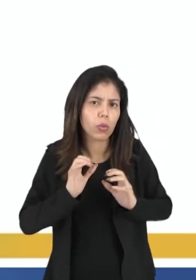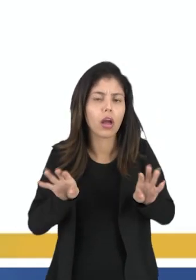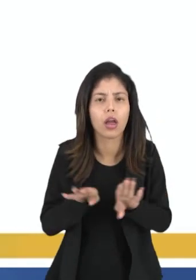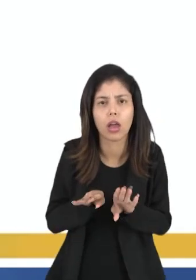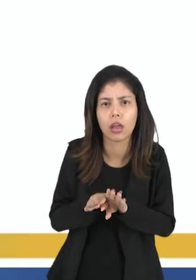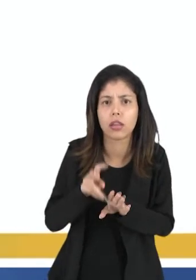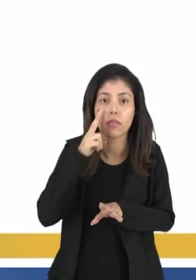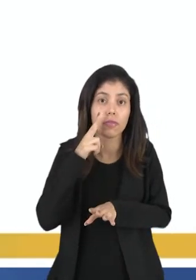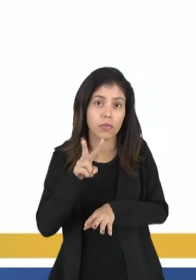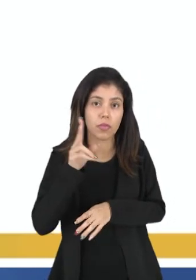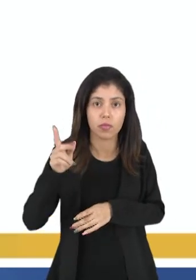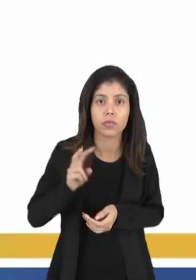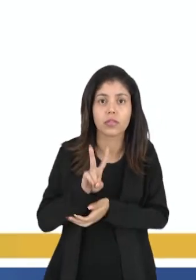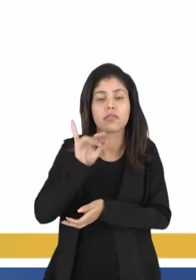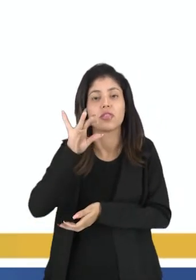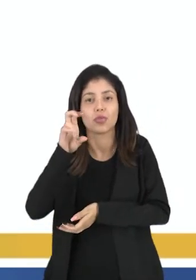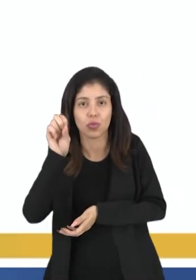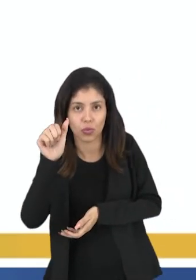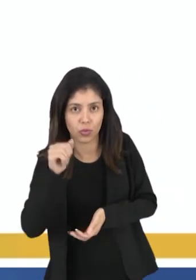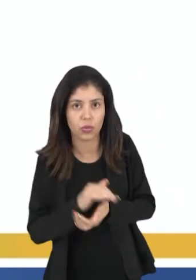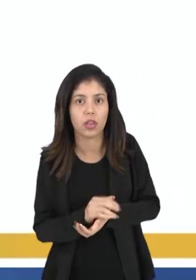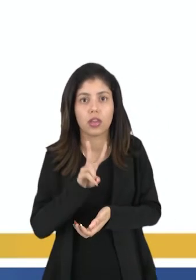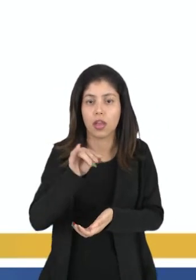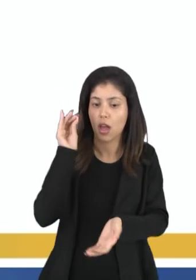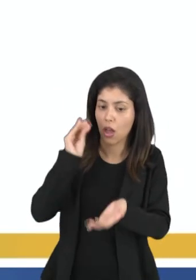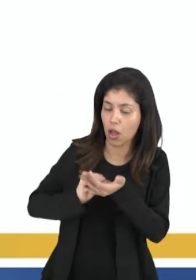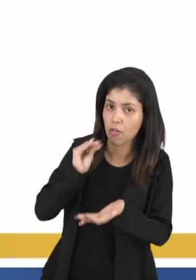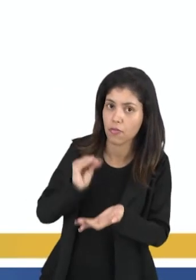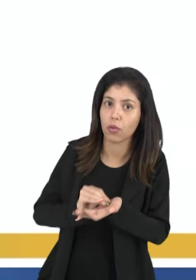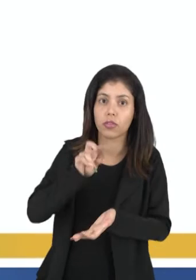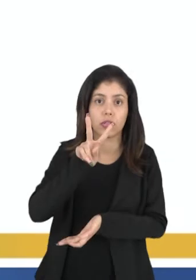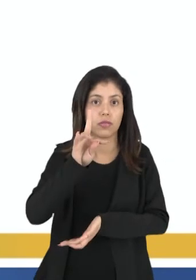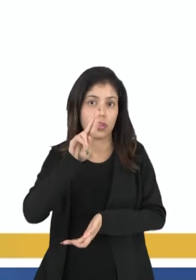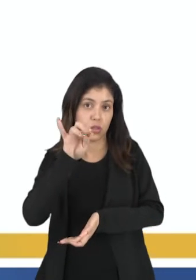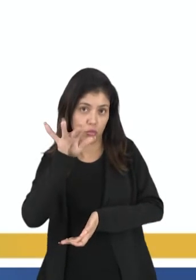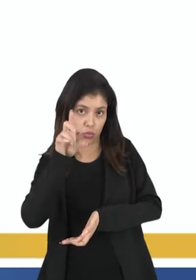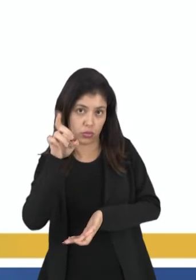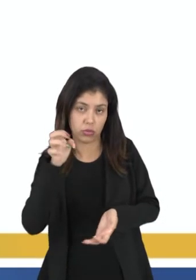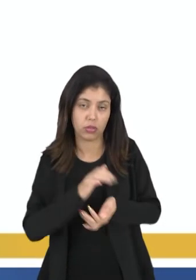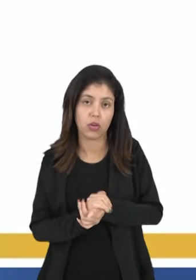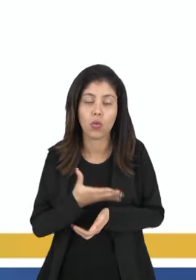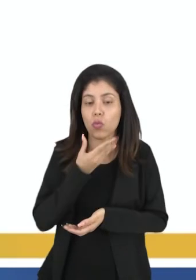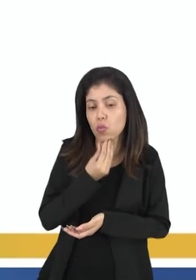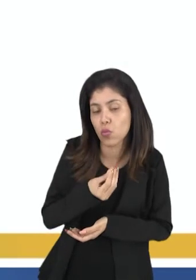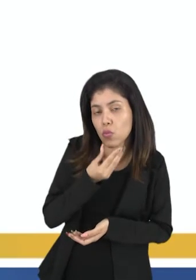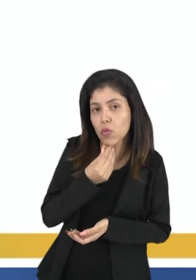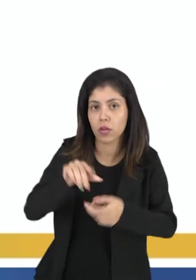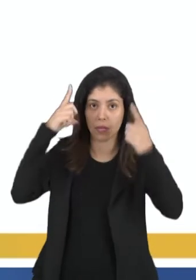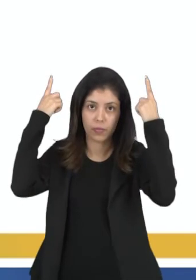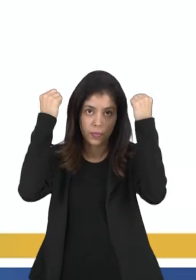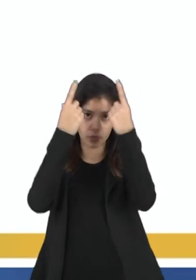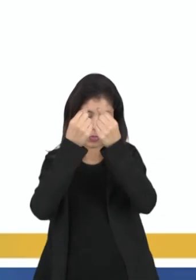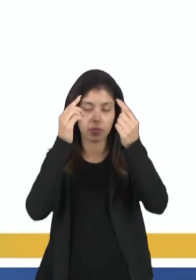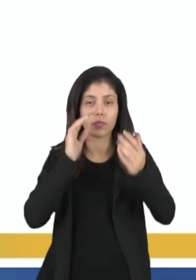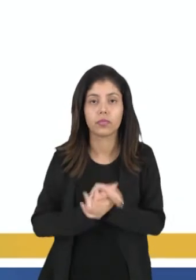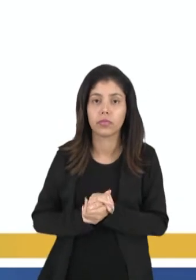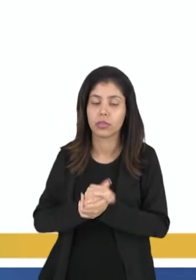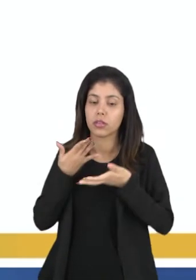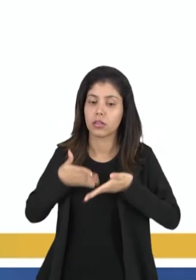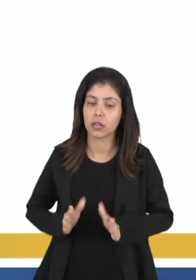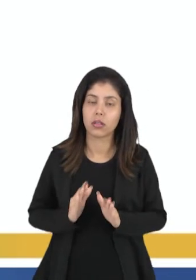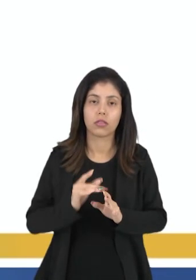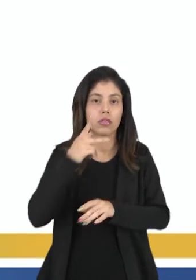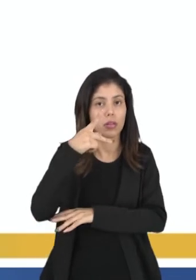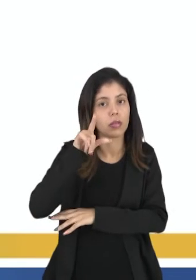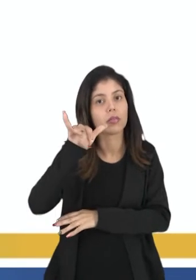para ele não ser vicioso, lembrando que o vício é a falta de virtude. Então, o homem grego, o homem ateniense que nasceu na